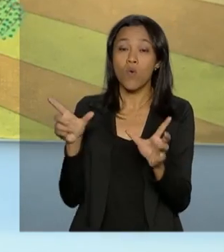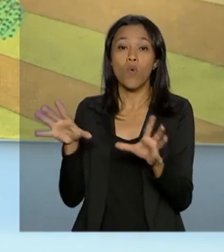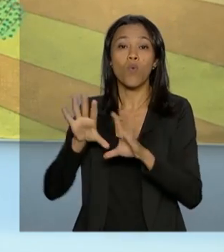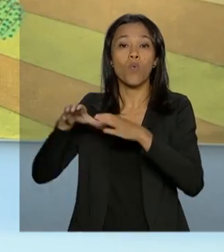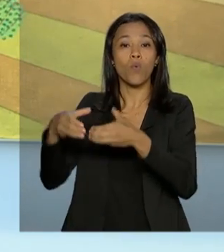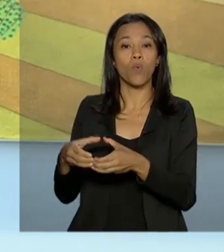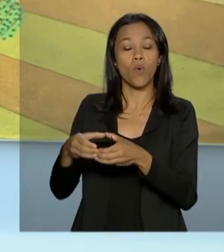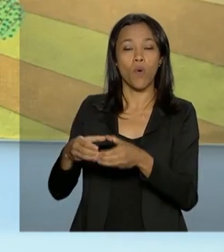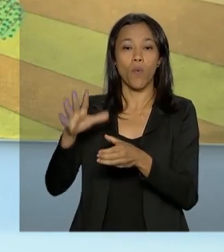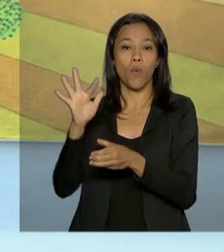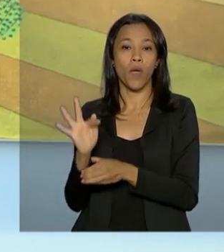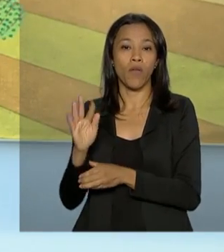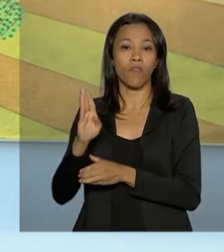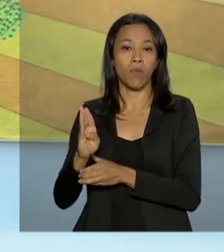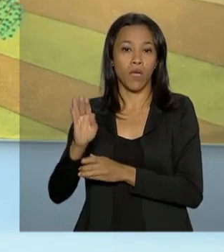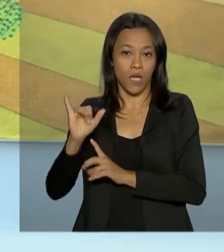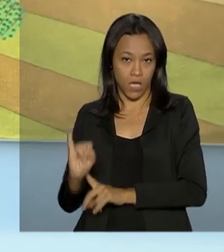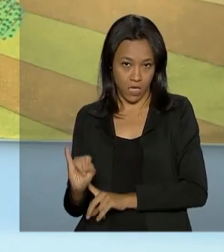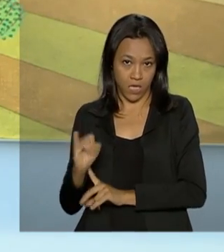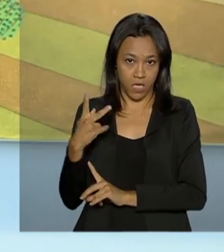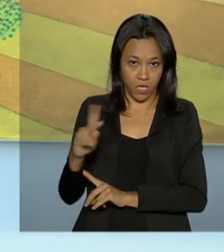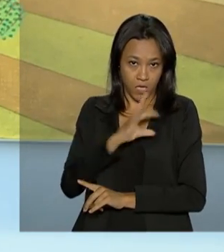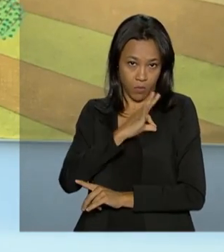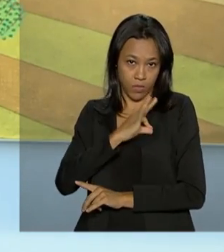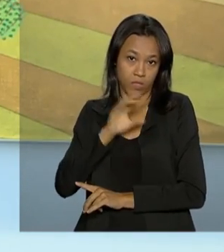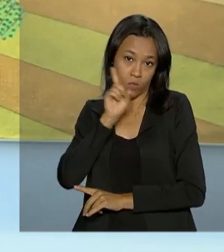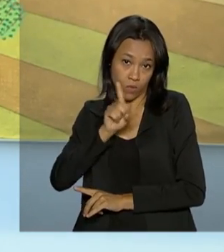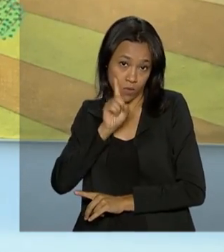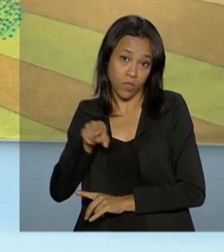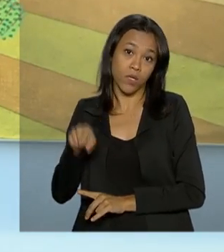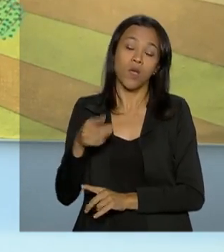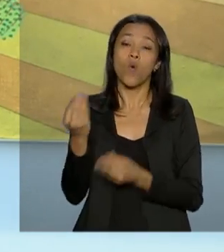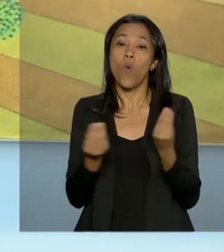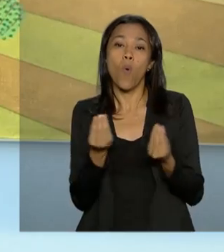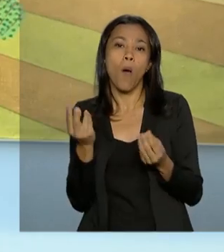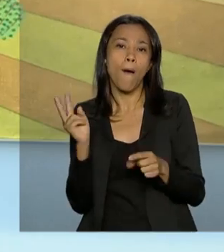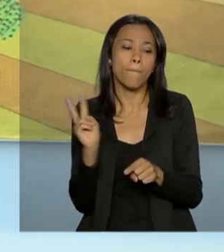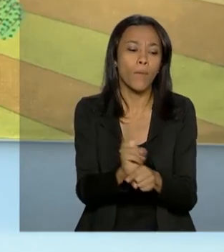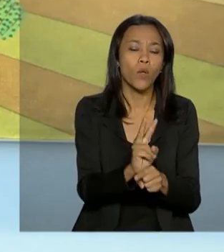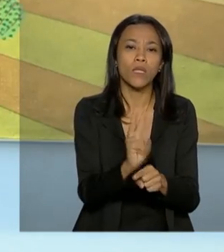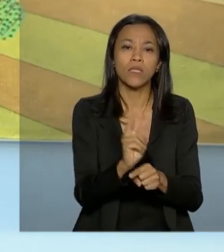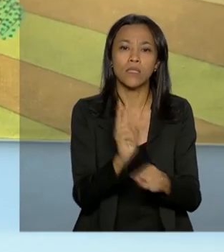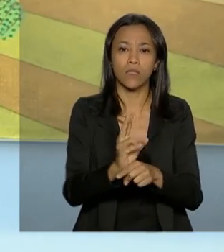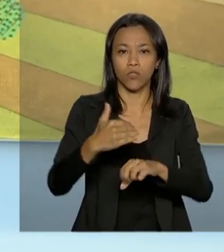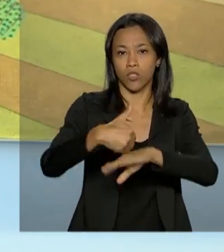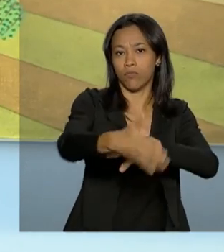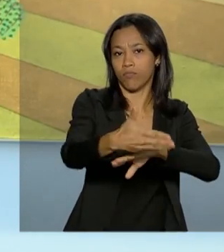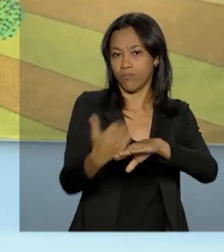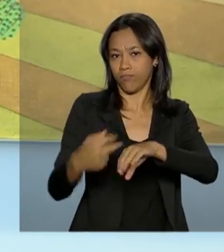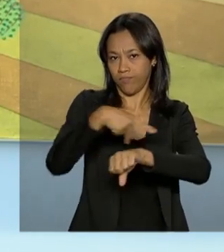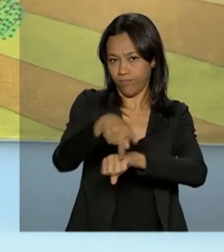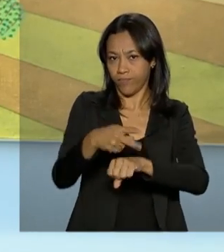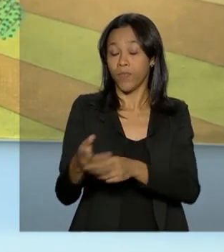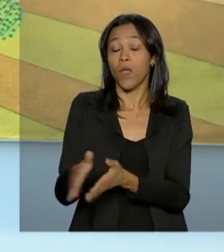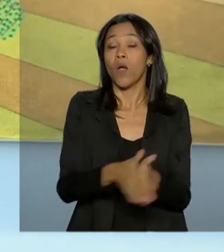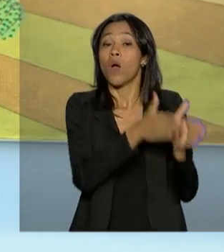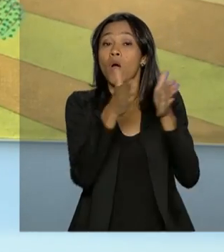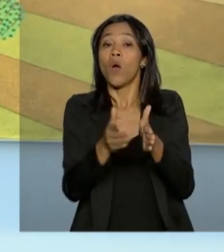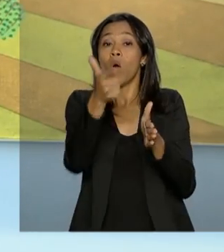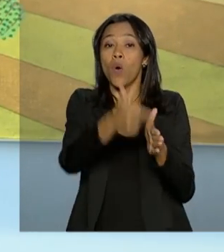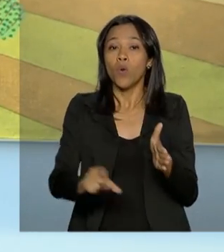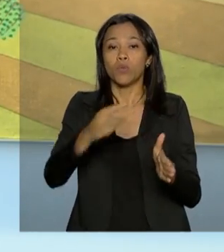sobre proteção de fronteira. O ministro da Ciência e Tecnologia vai assinar